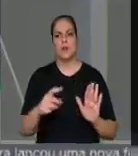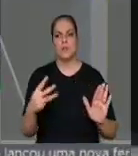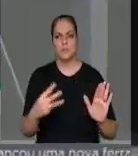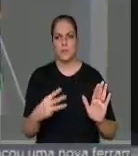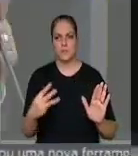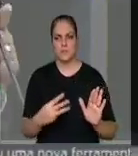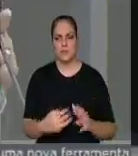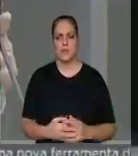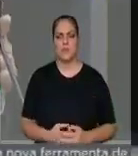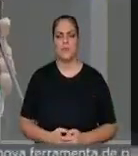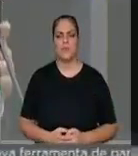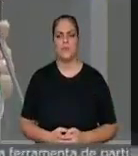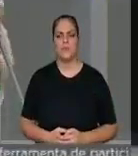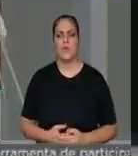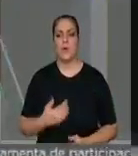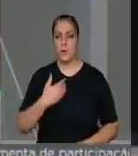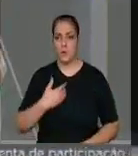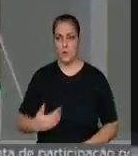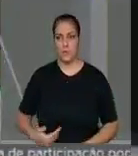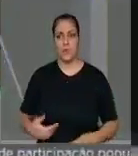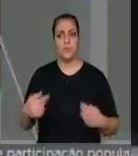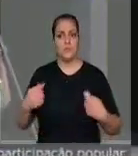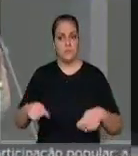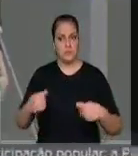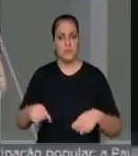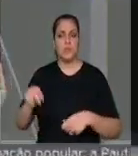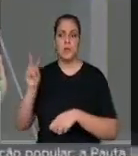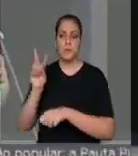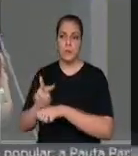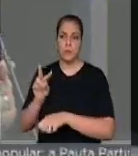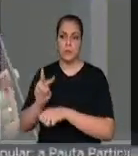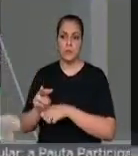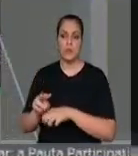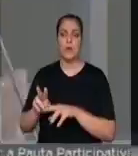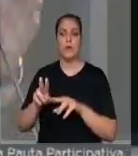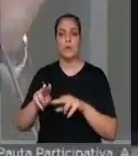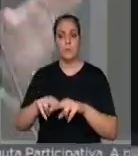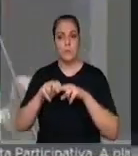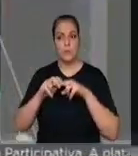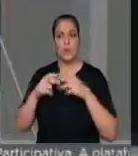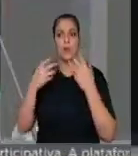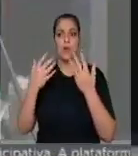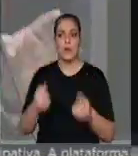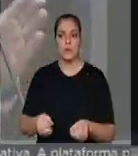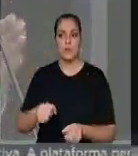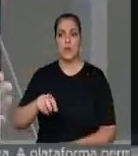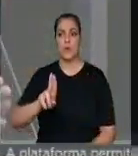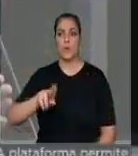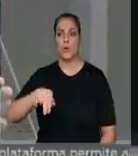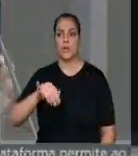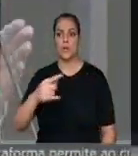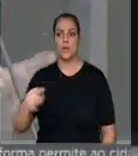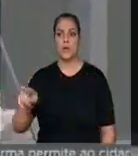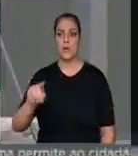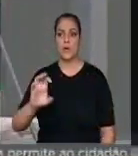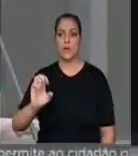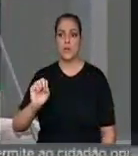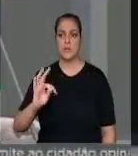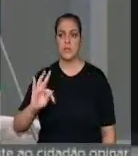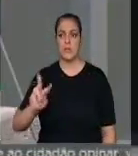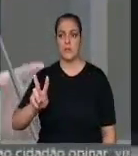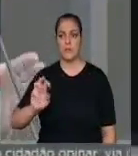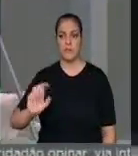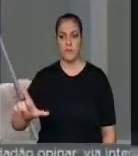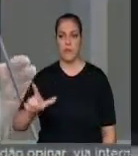da proteção do Estado, é reconhecida a união estável entre homem e mulher, como entidade